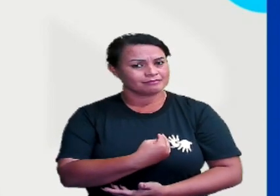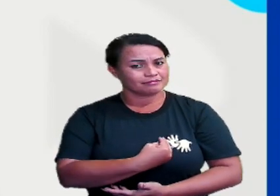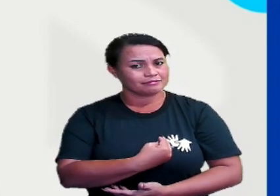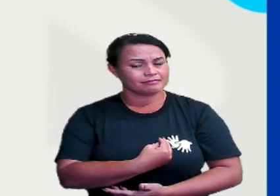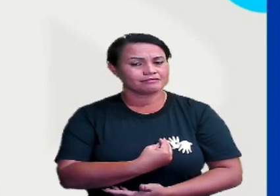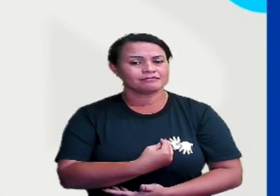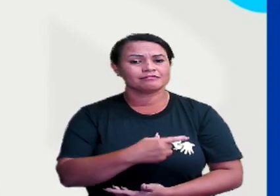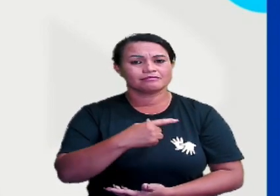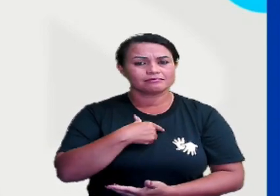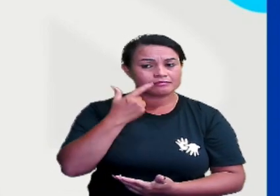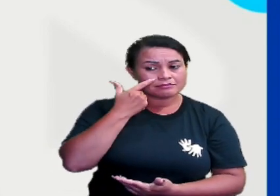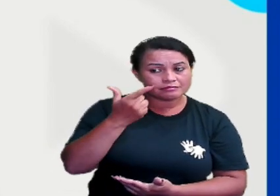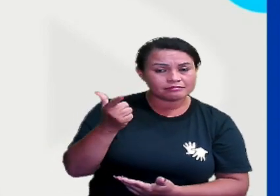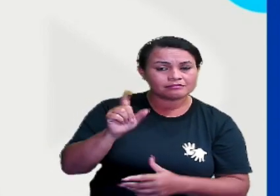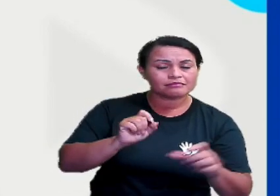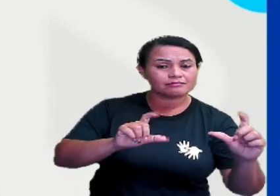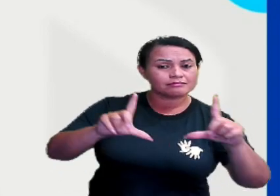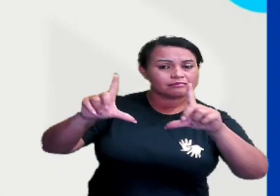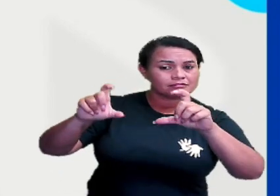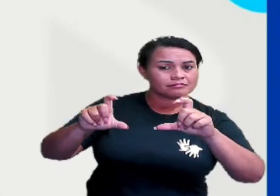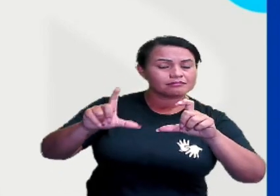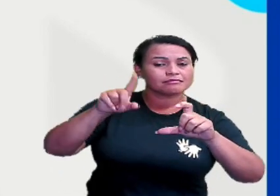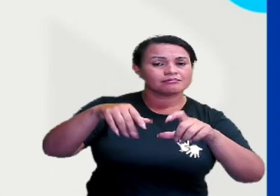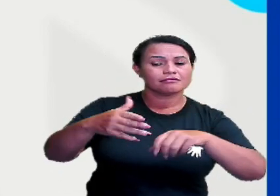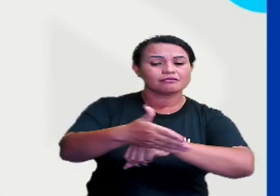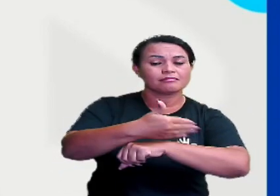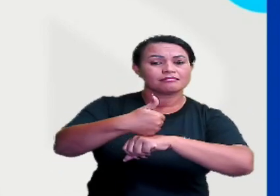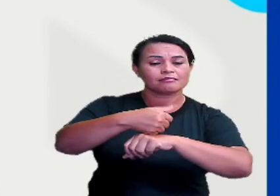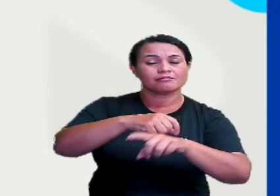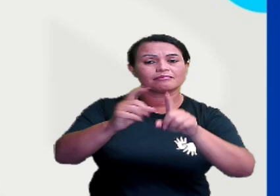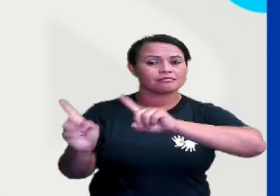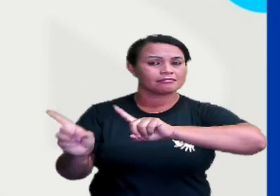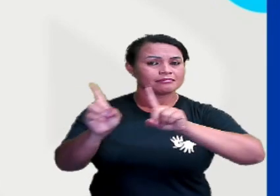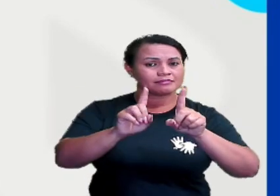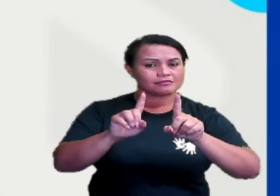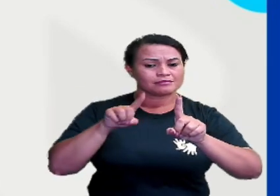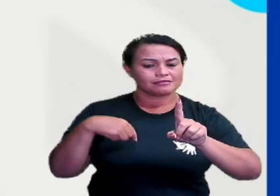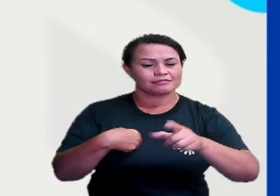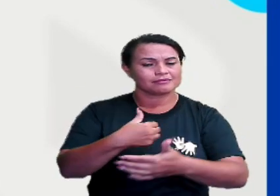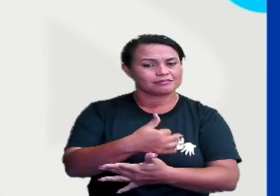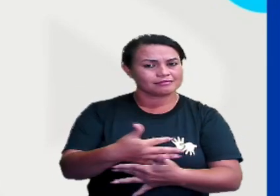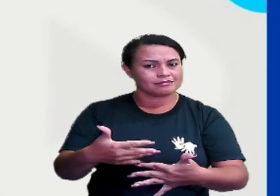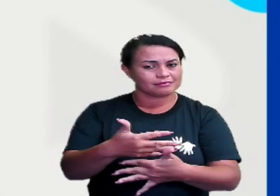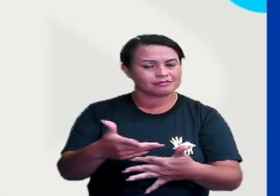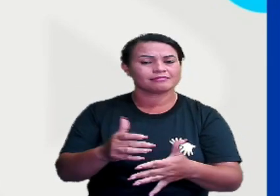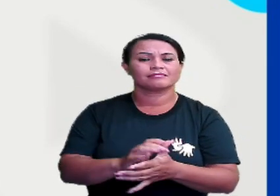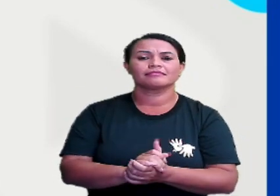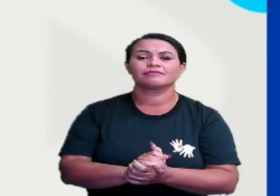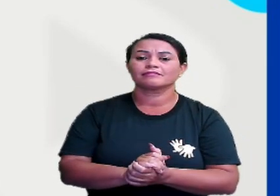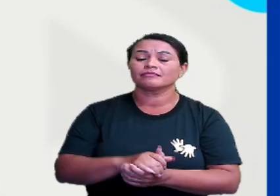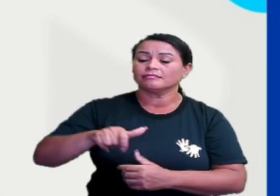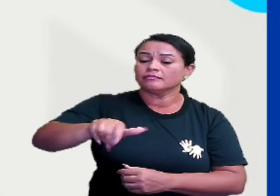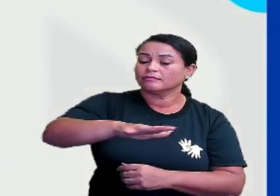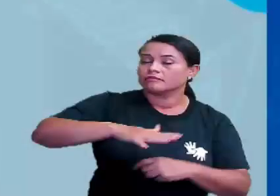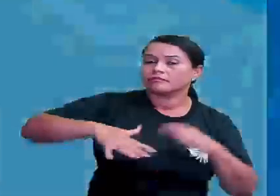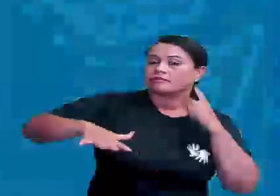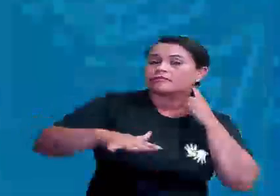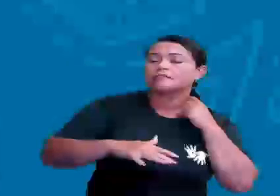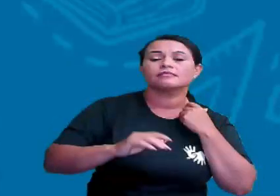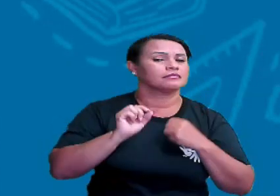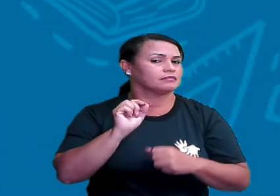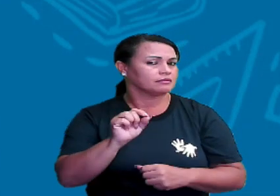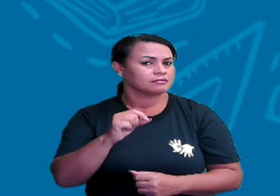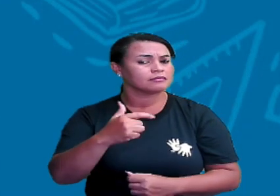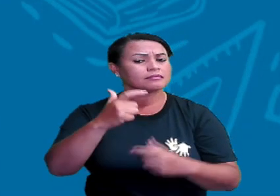né? Na foto, você vê aí a Praça da Matriz e Praça da Nossa Cidade. Então, o espaço geográfico, o